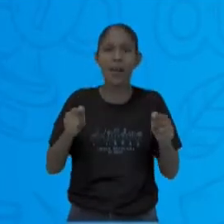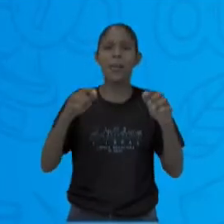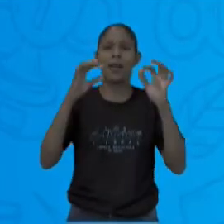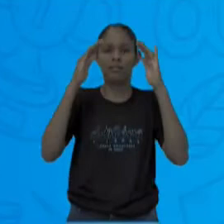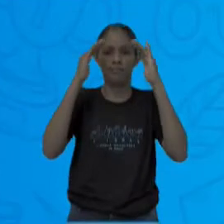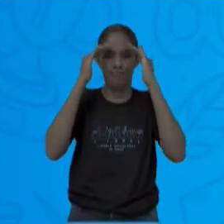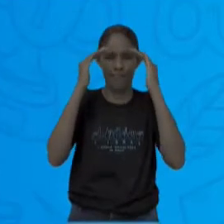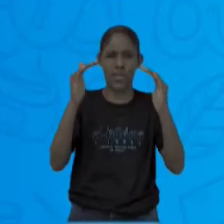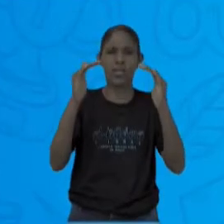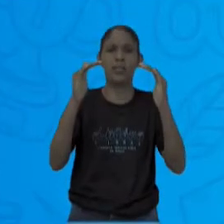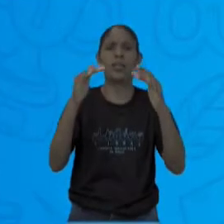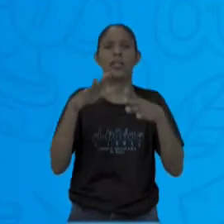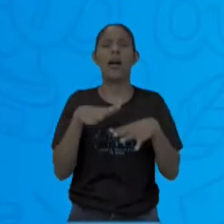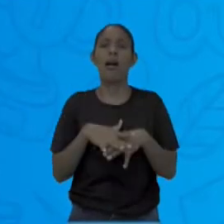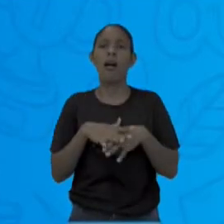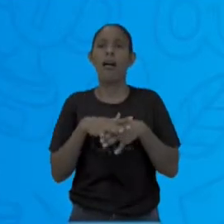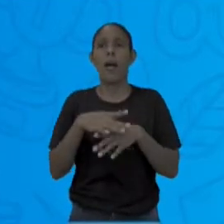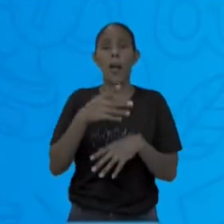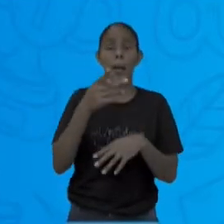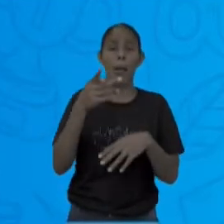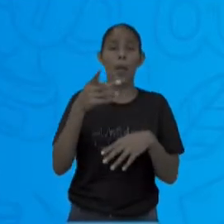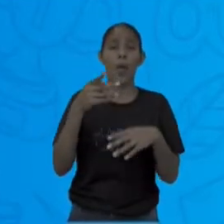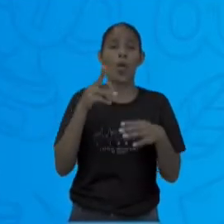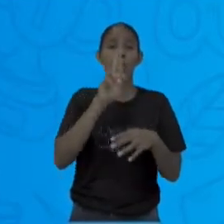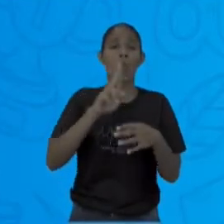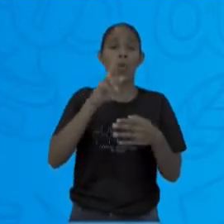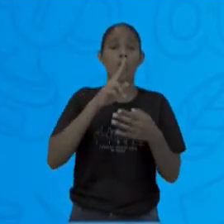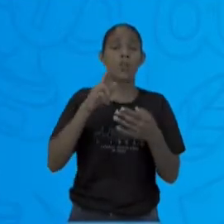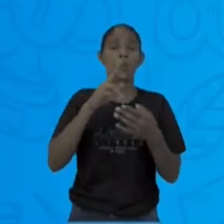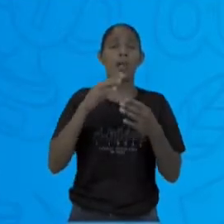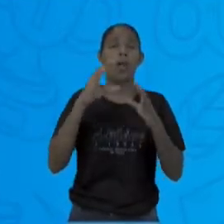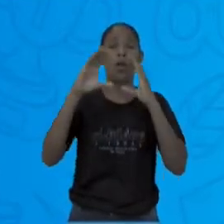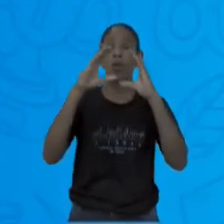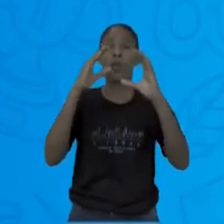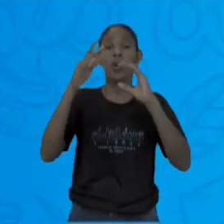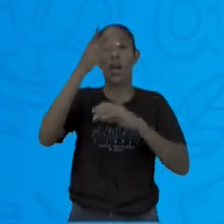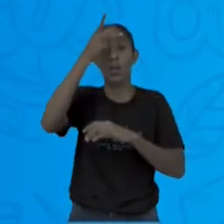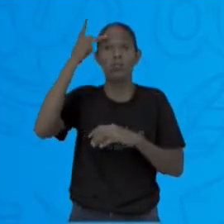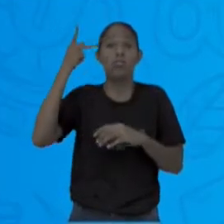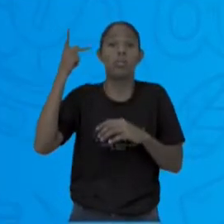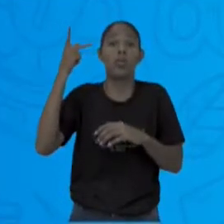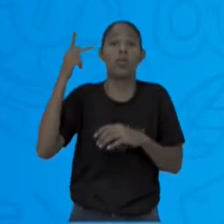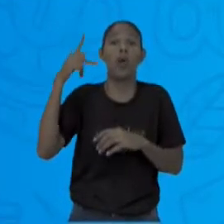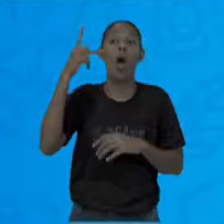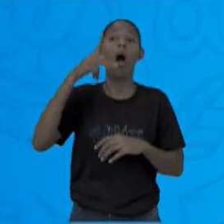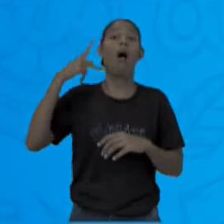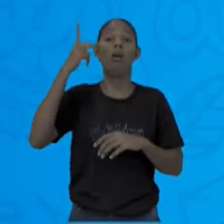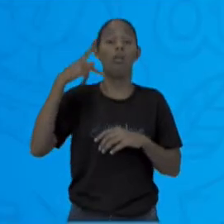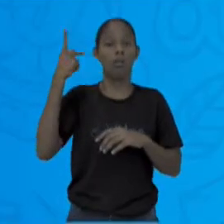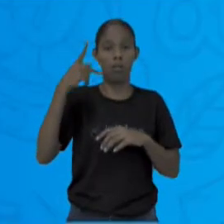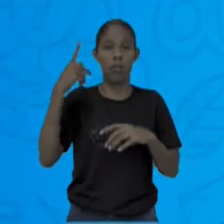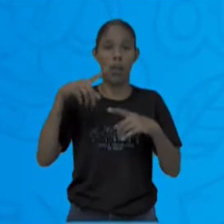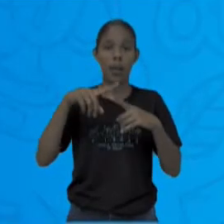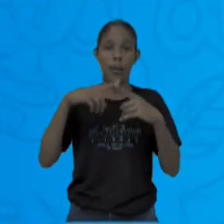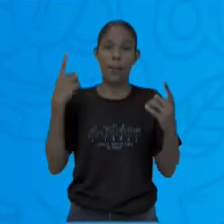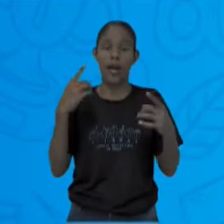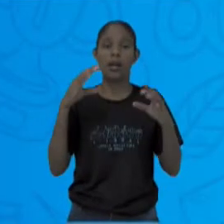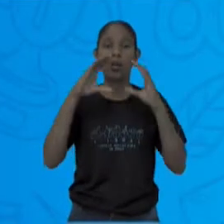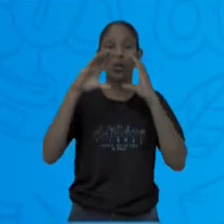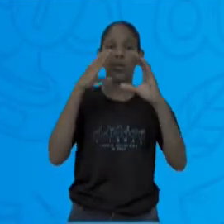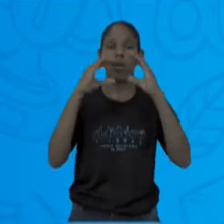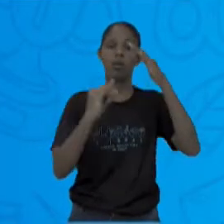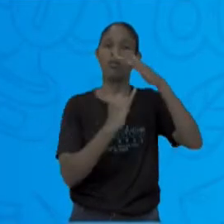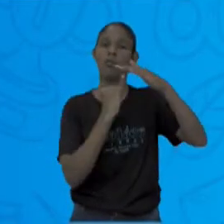um presidente, é aquela coisa mais formal. Agora, a comunicação informal não é um conjunto de